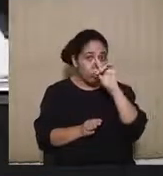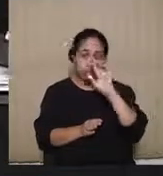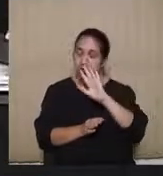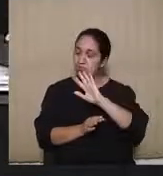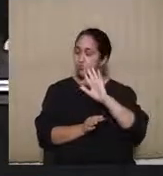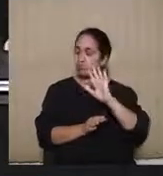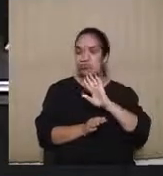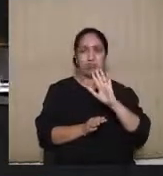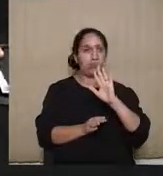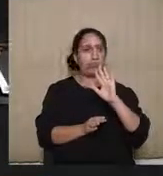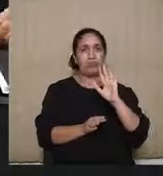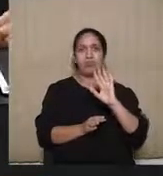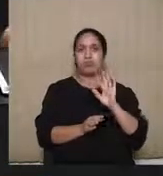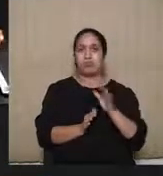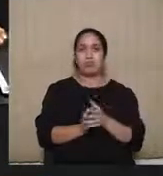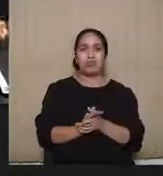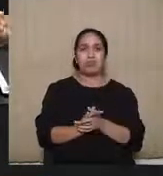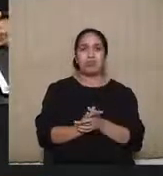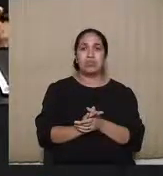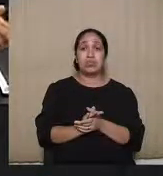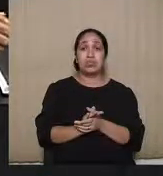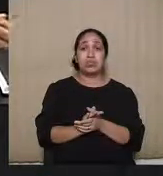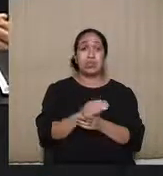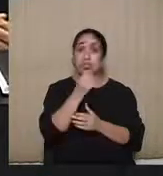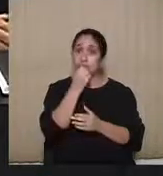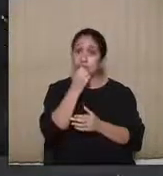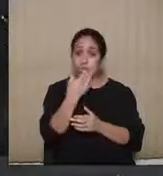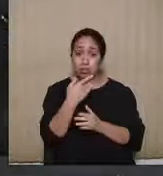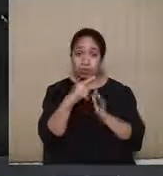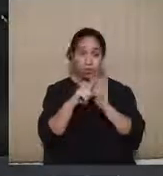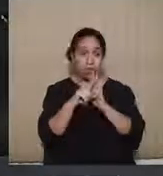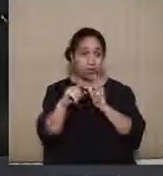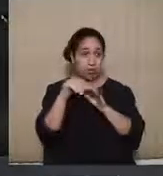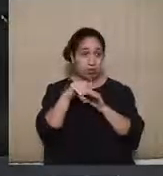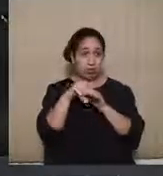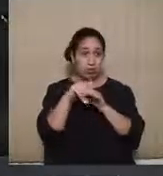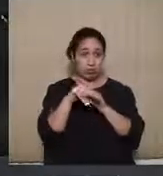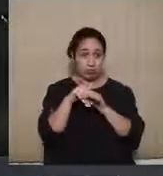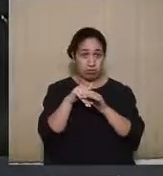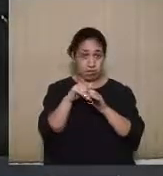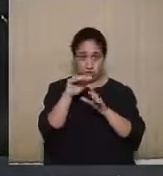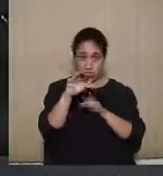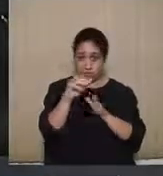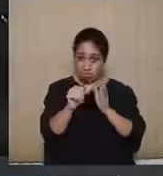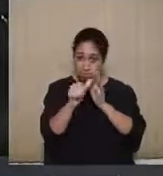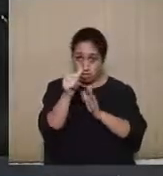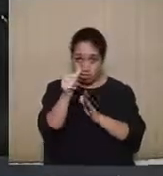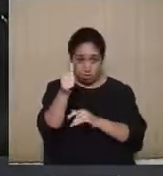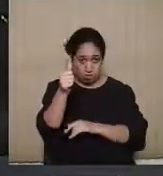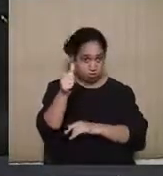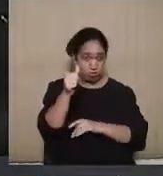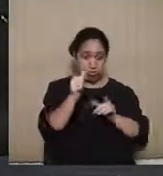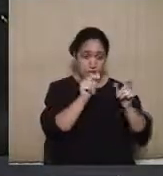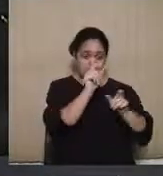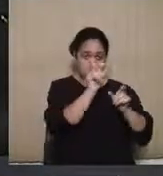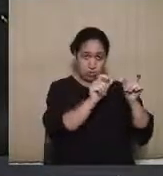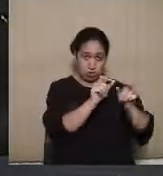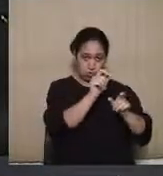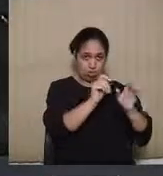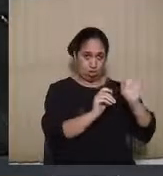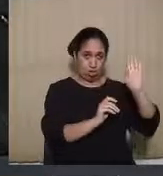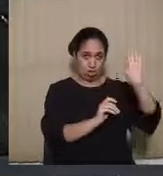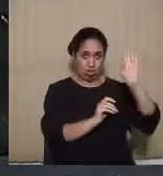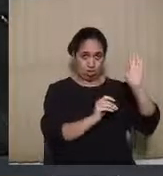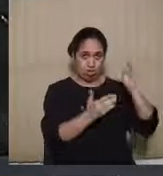seria bem-vindo para a legislação eleitoral que se, primeiro, nós tivéssemos pessoas eleitas